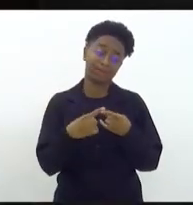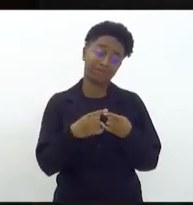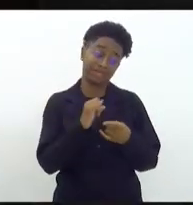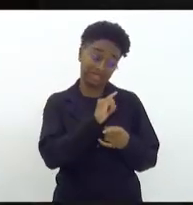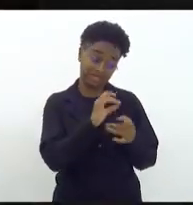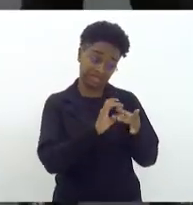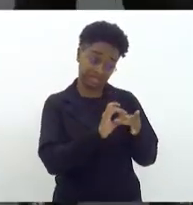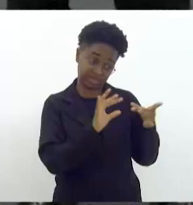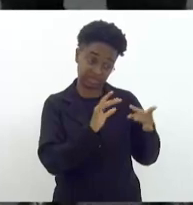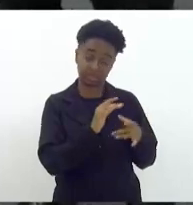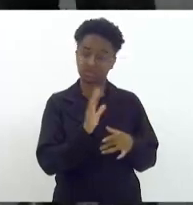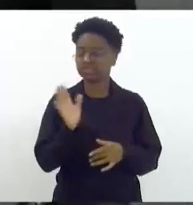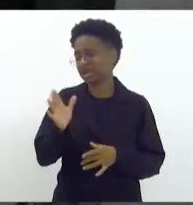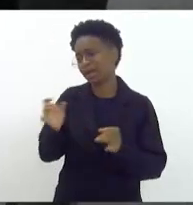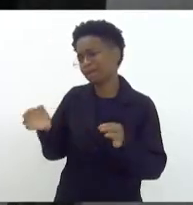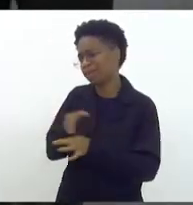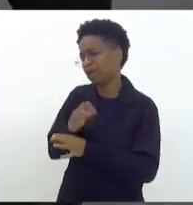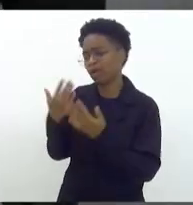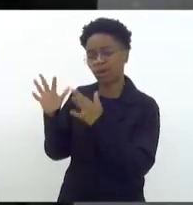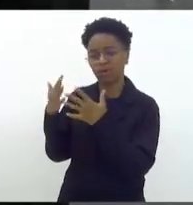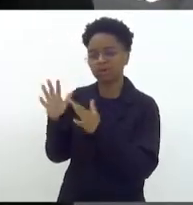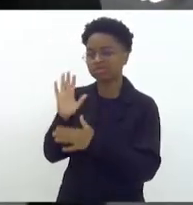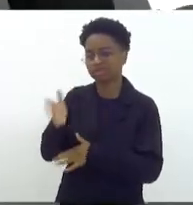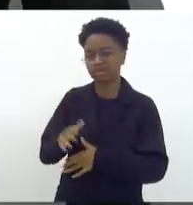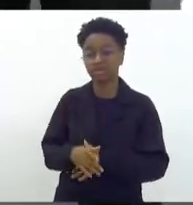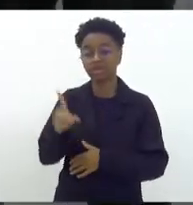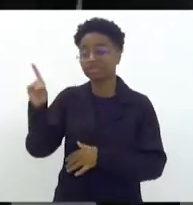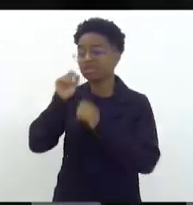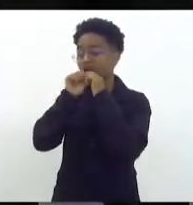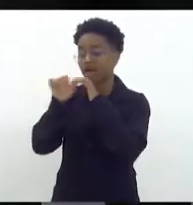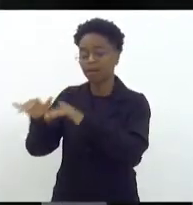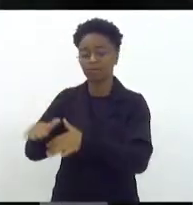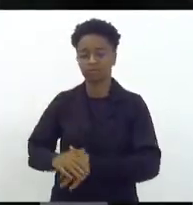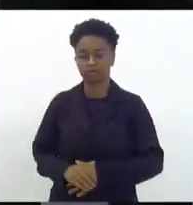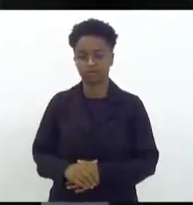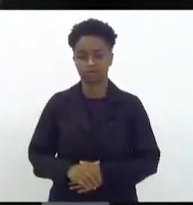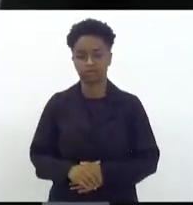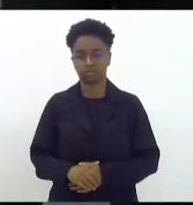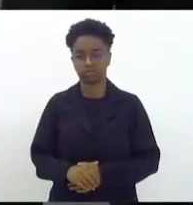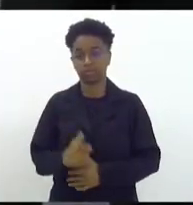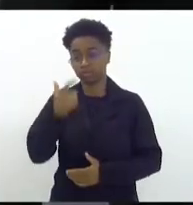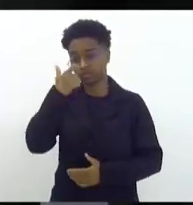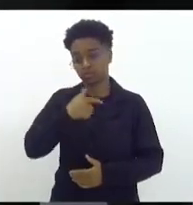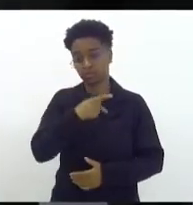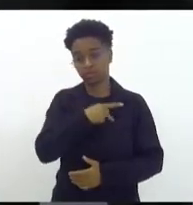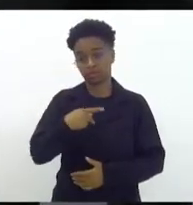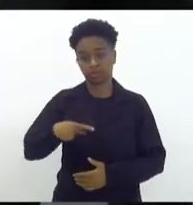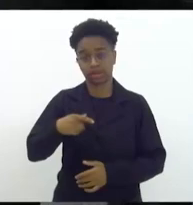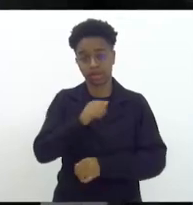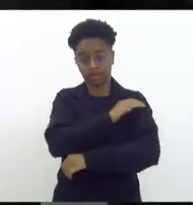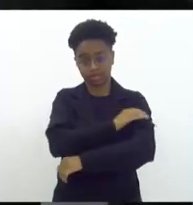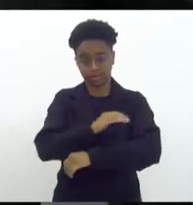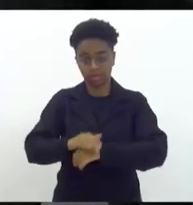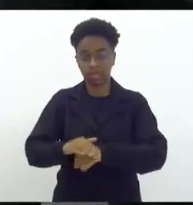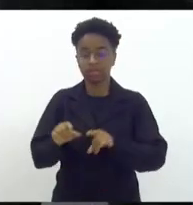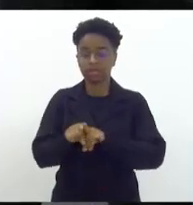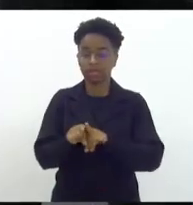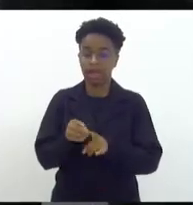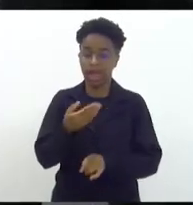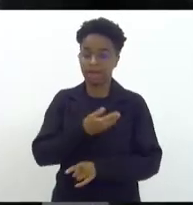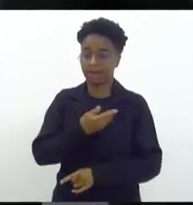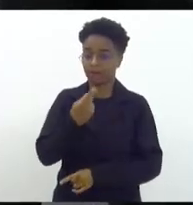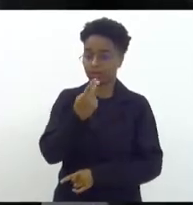Já parabenizei. Já parabenizei. Tá, Munir? Deus te abençoe. Eu sou pastor da Assembleia de Deus, amigo particular do